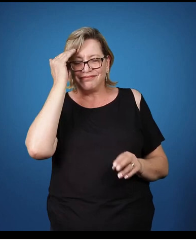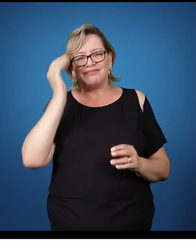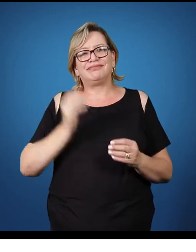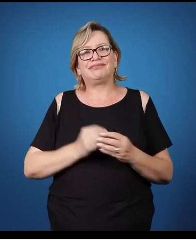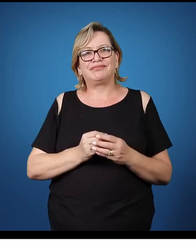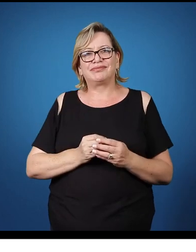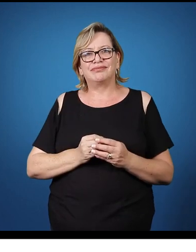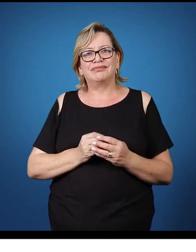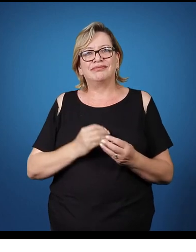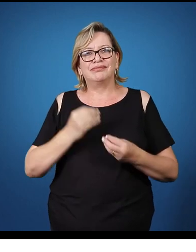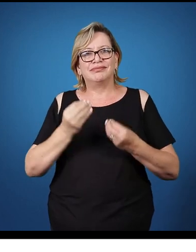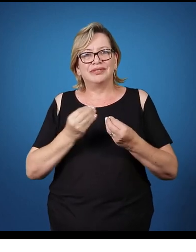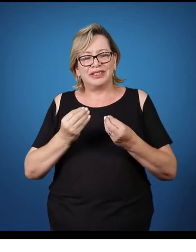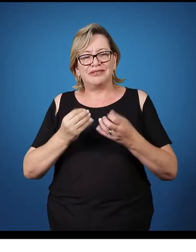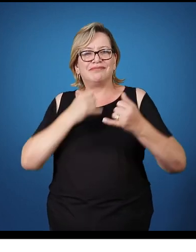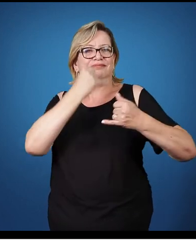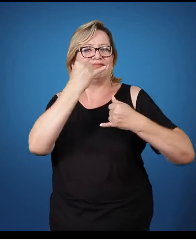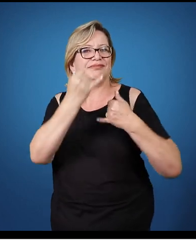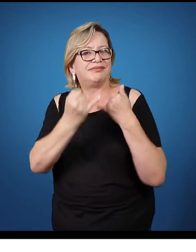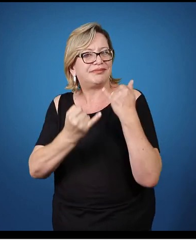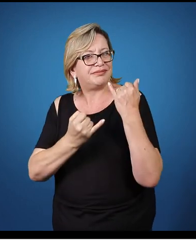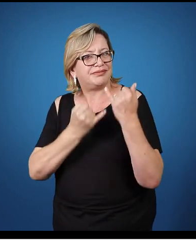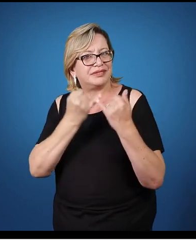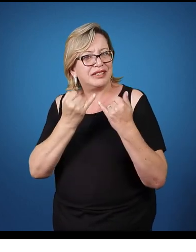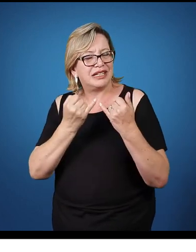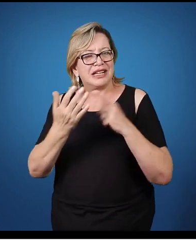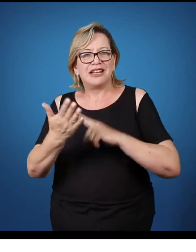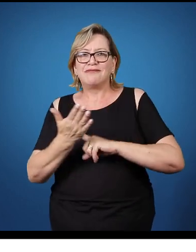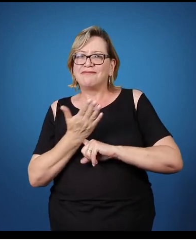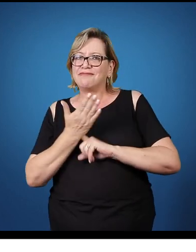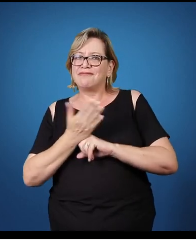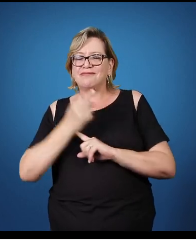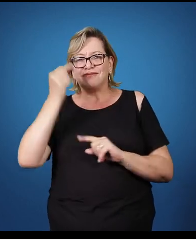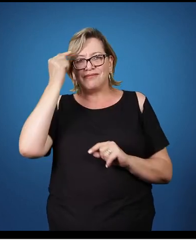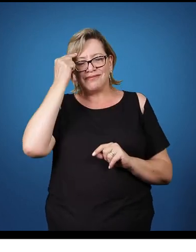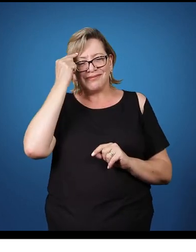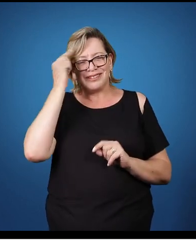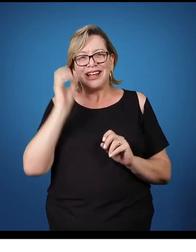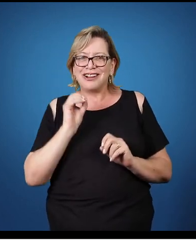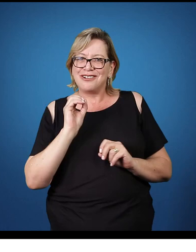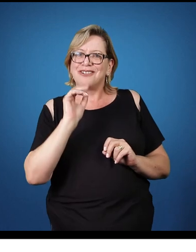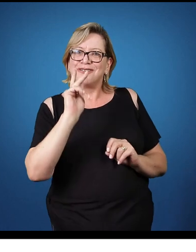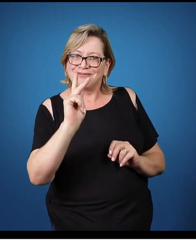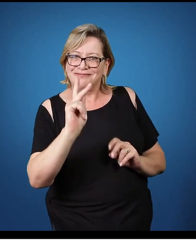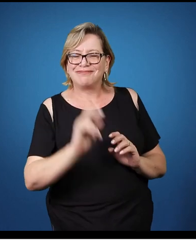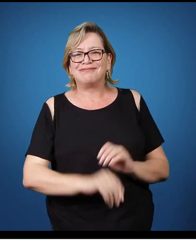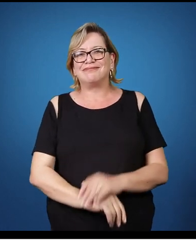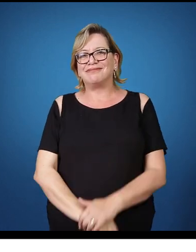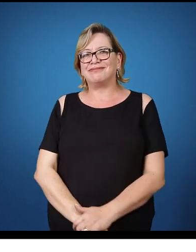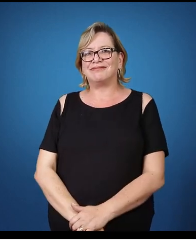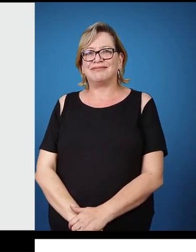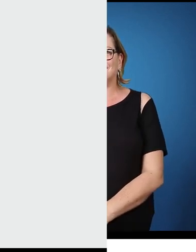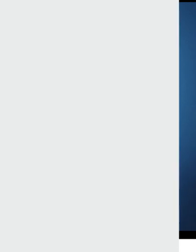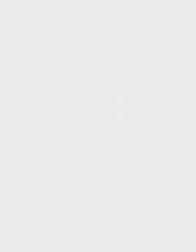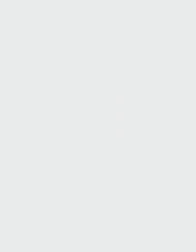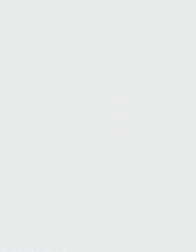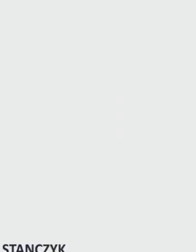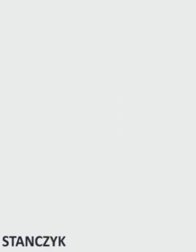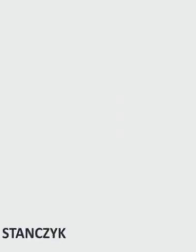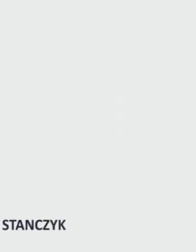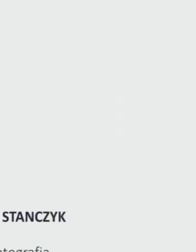Então, esse jogo nos ajuda a pensar sobre isso, ok? Tchau, tchau,